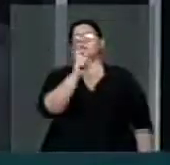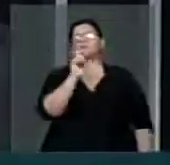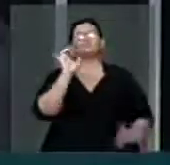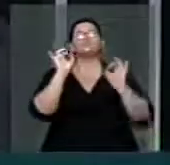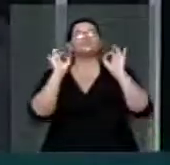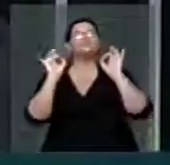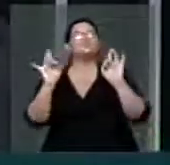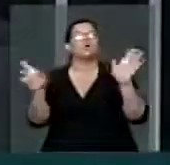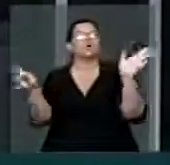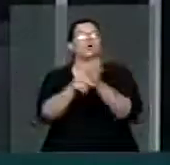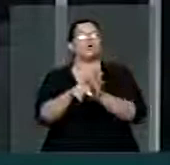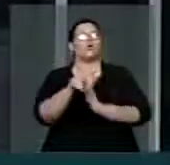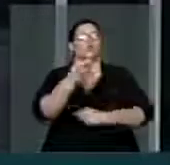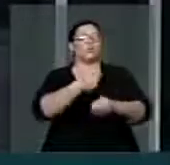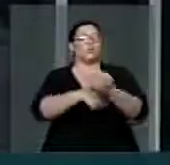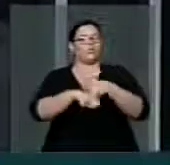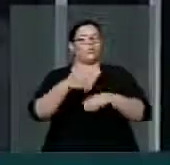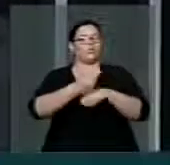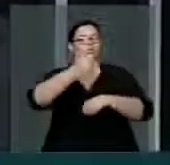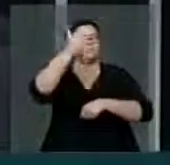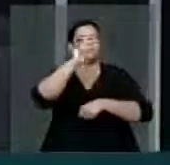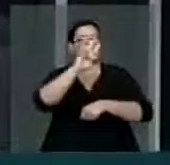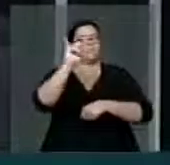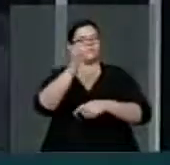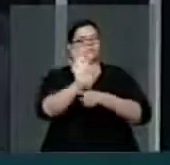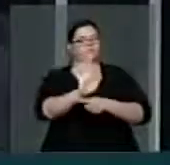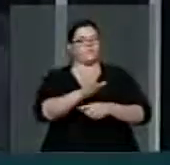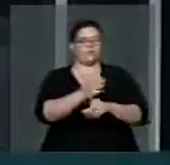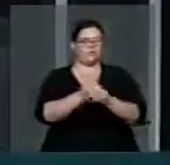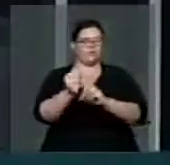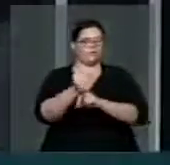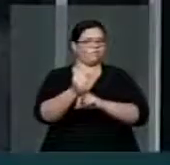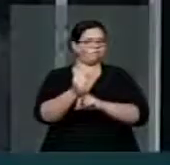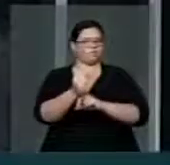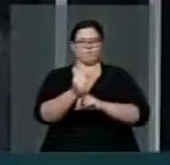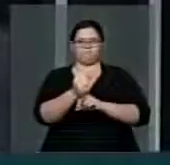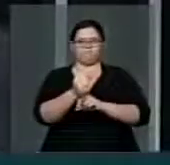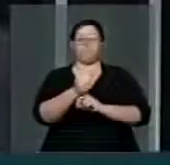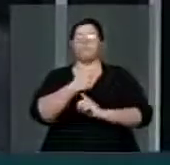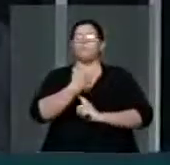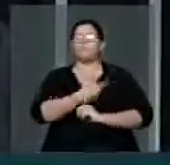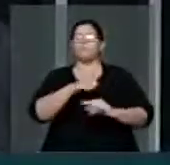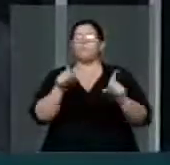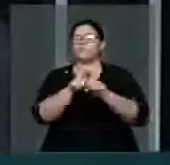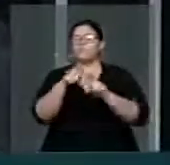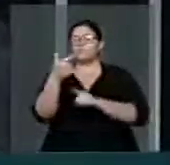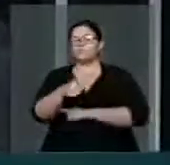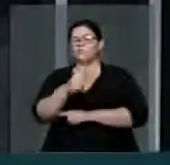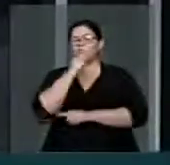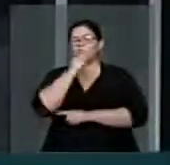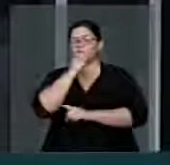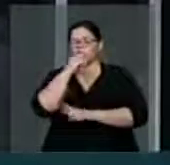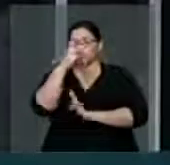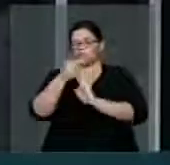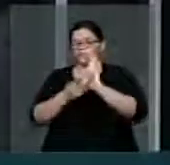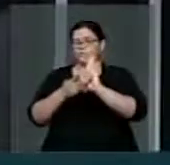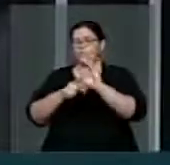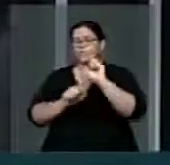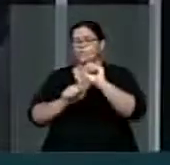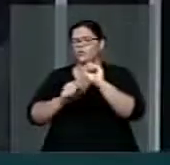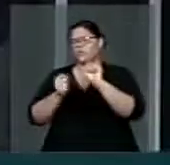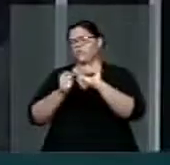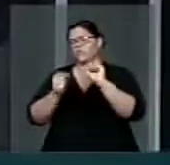geoeconômicos. Nós também não temos no projeto o que fazer com o passivo, com os